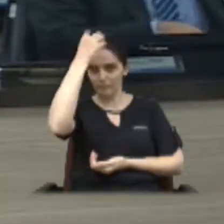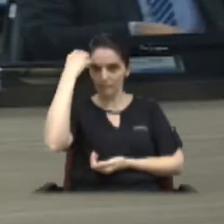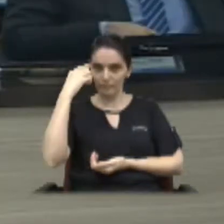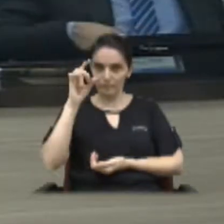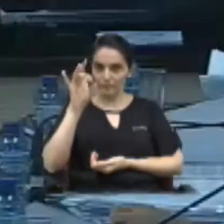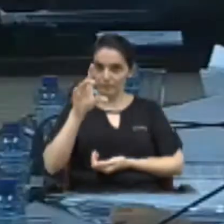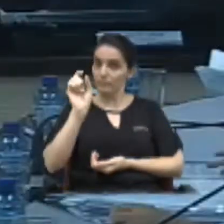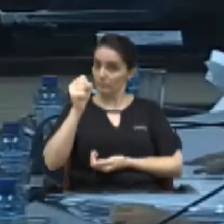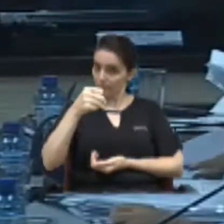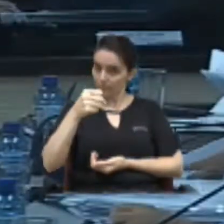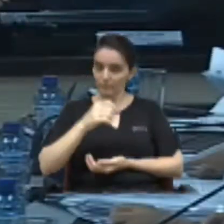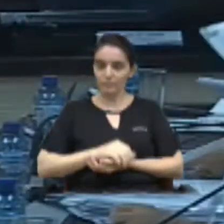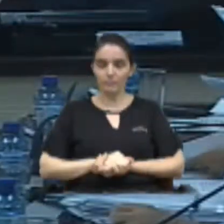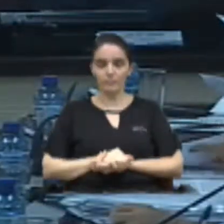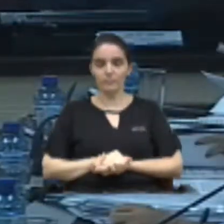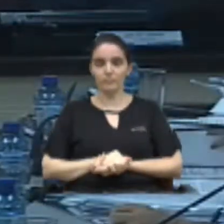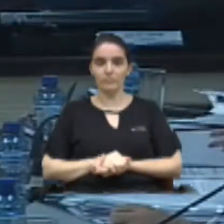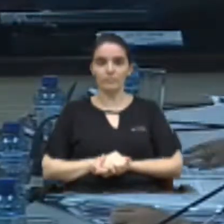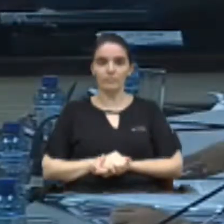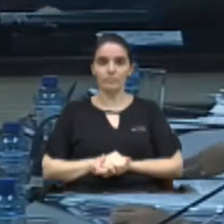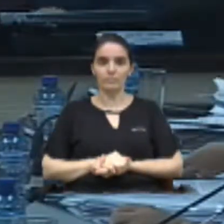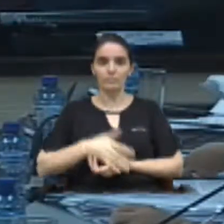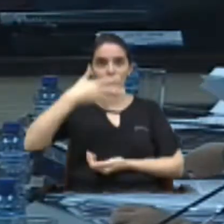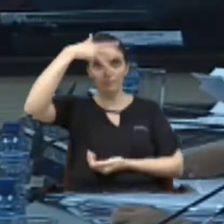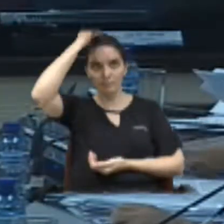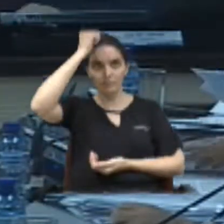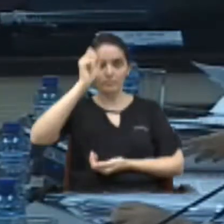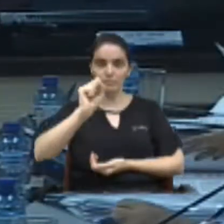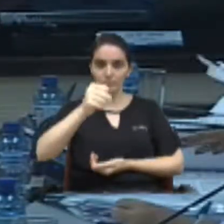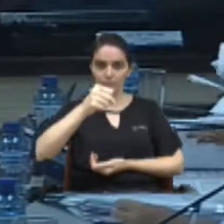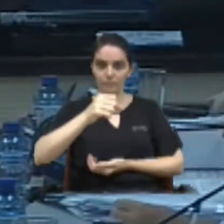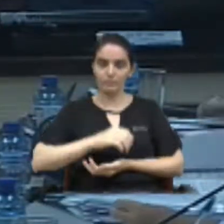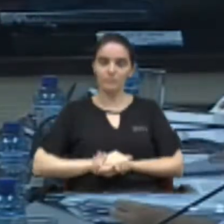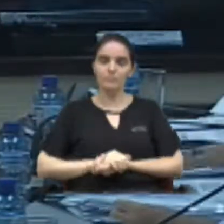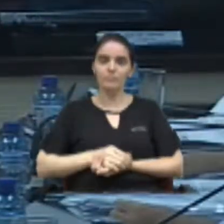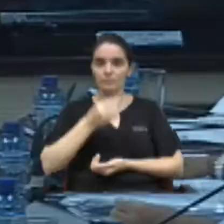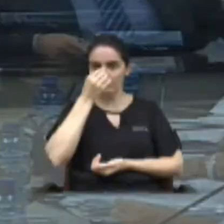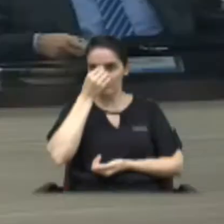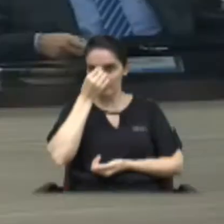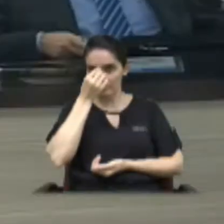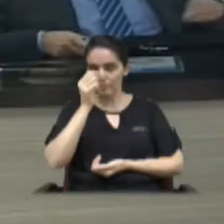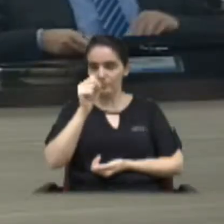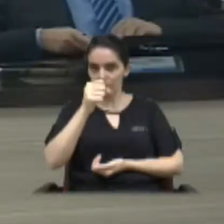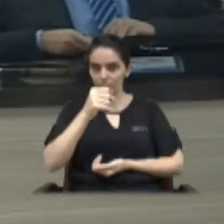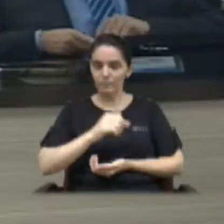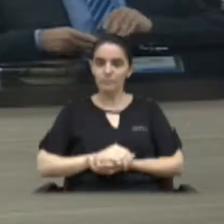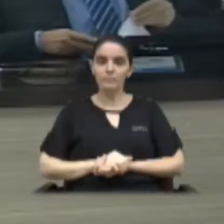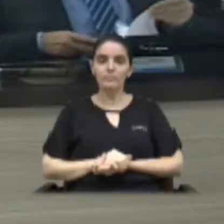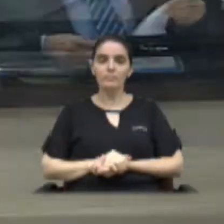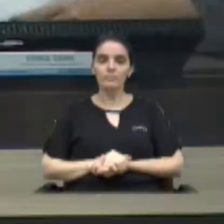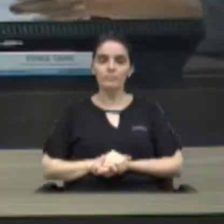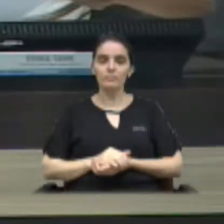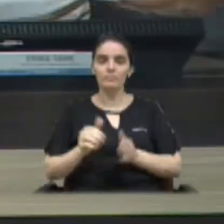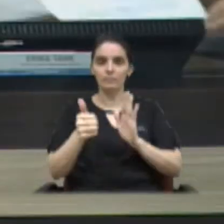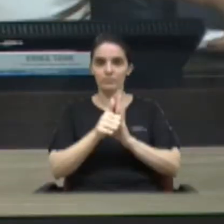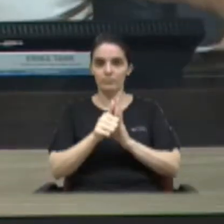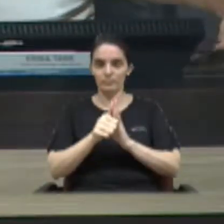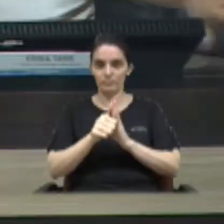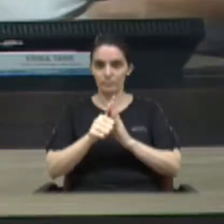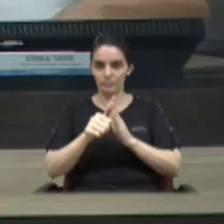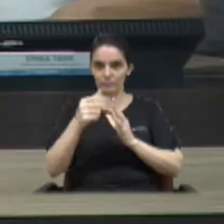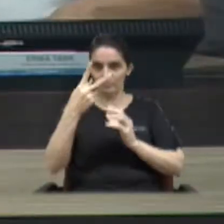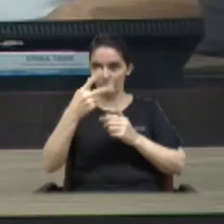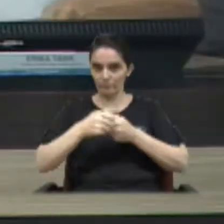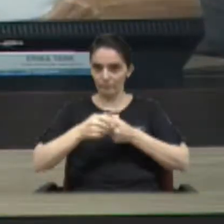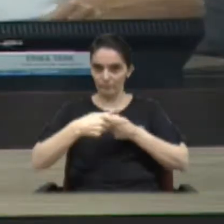Sim, presidente. Taninho Franco. Sim, presidente. Jorge Freitas. Sim. O item 1 está adiado por